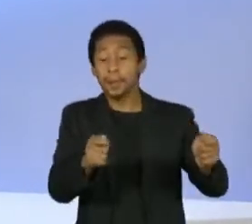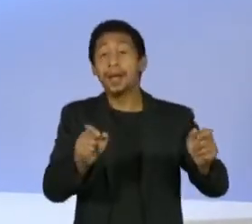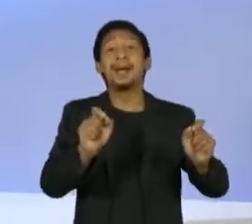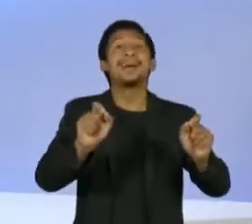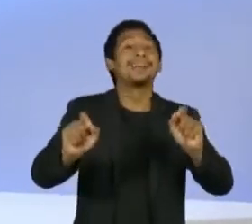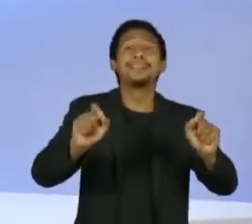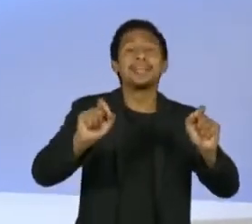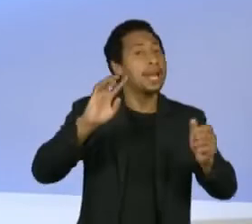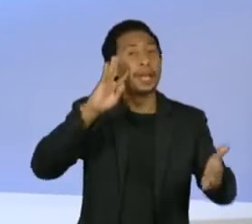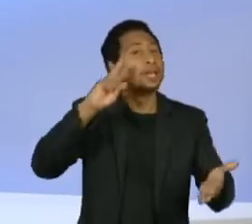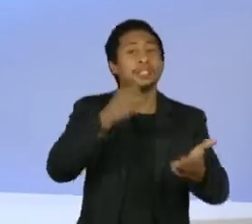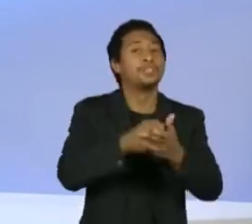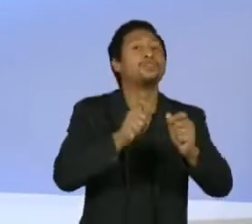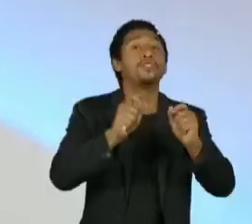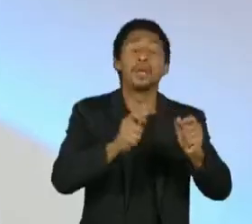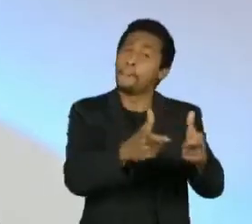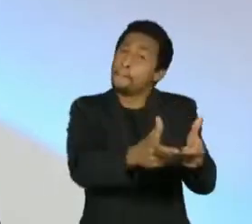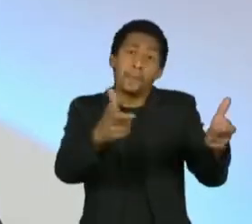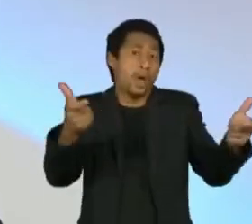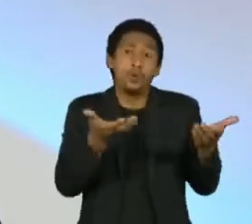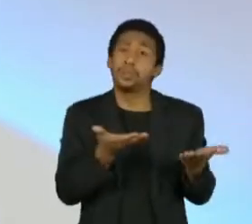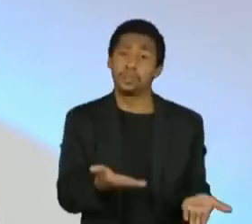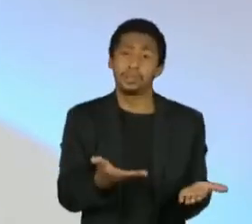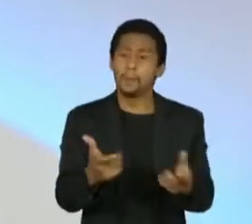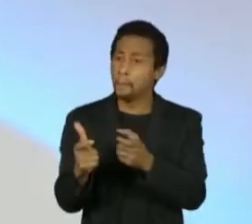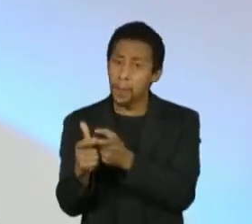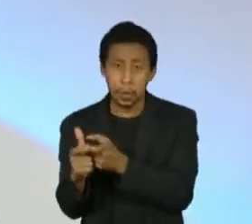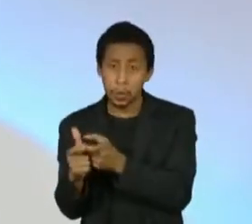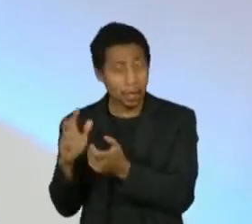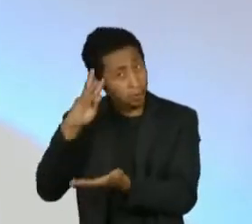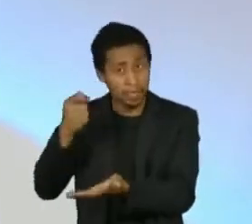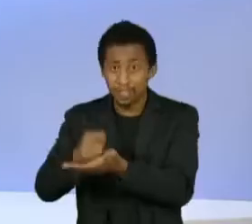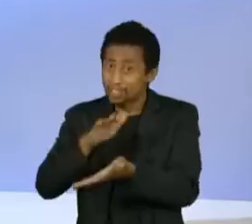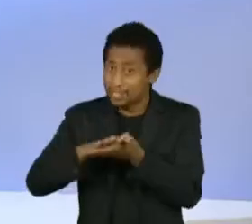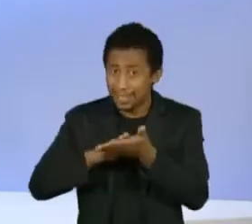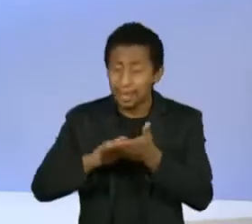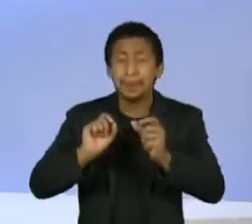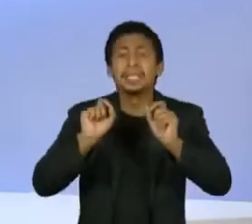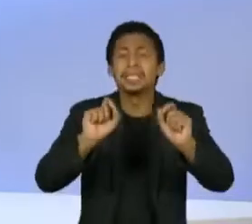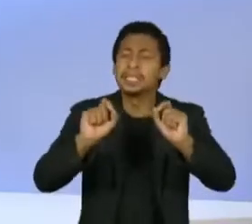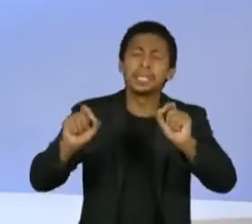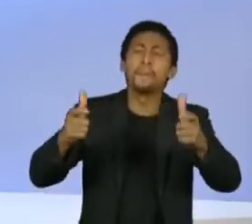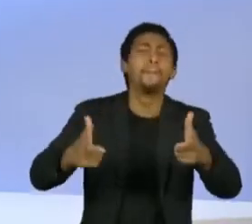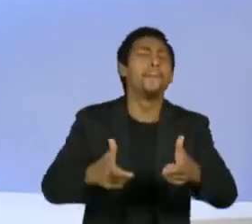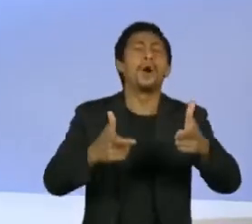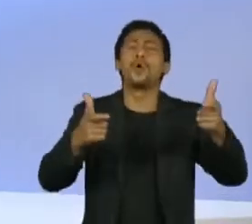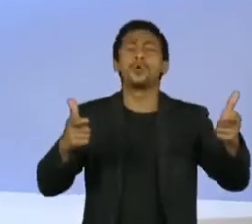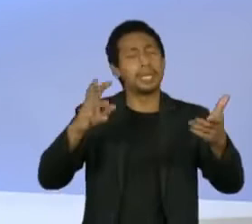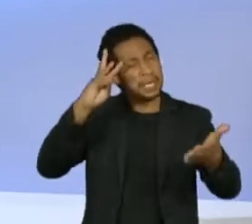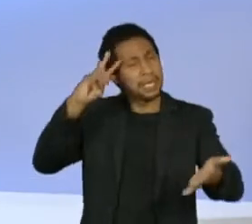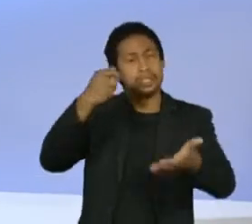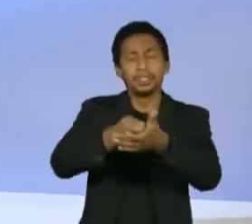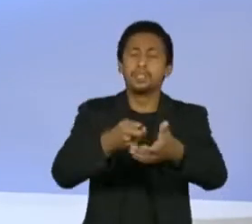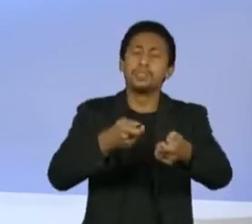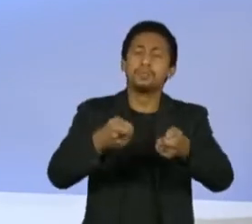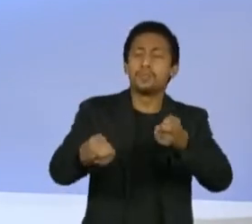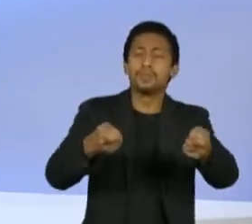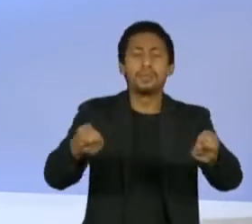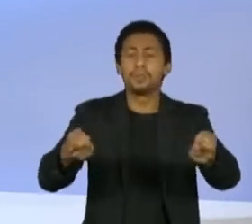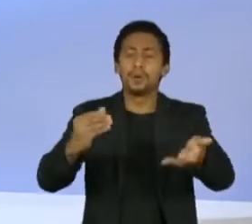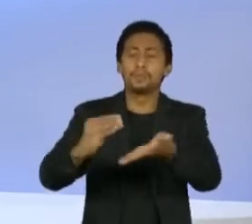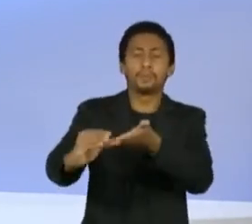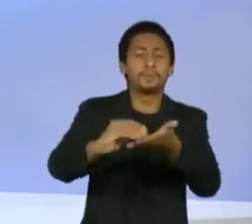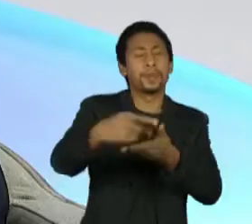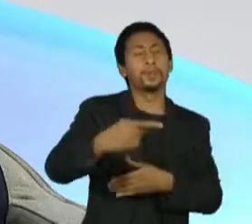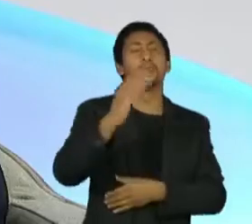a alocação dos recursos. Quem é essa maioria que hoje decide onde vai o dinheiro público no